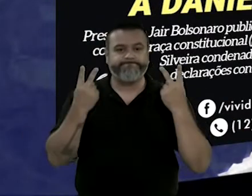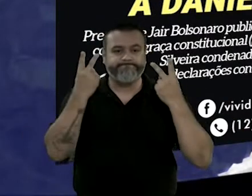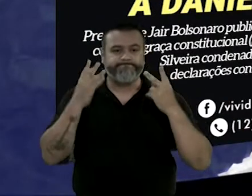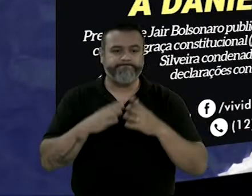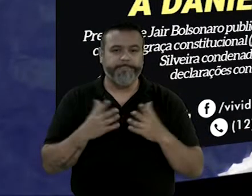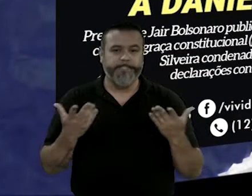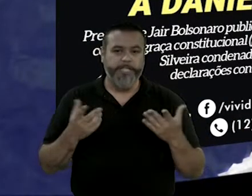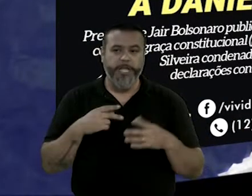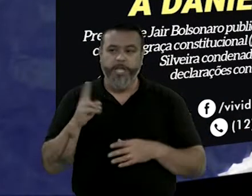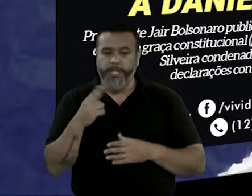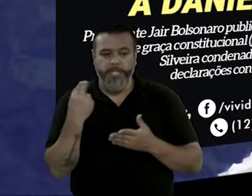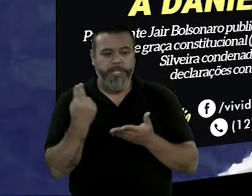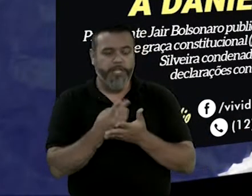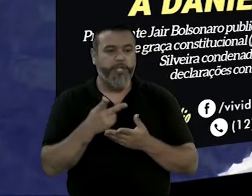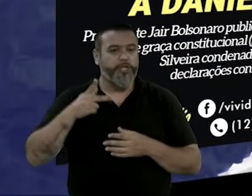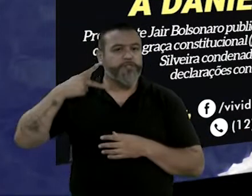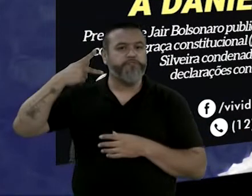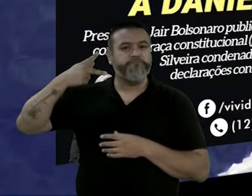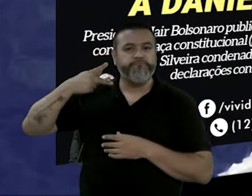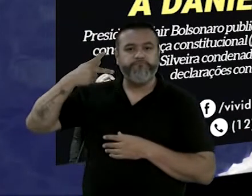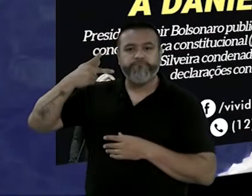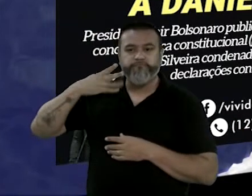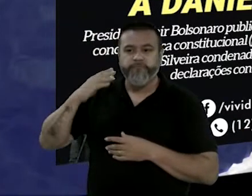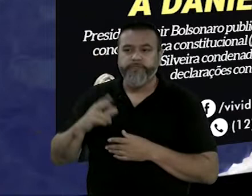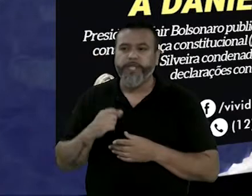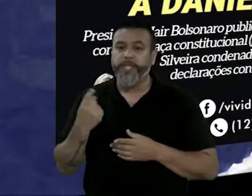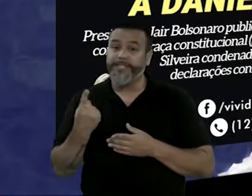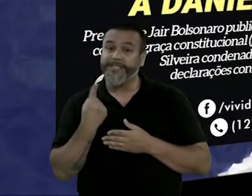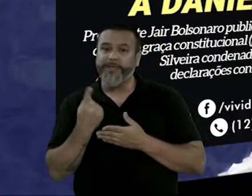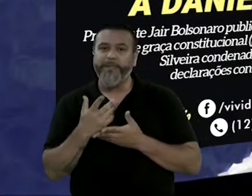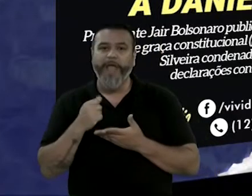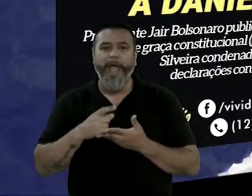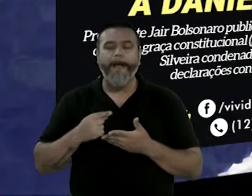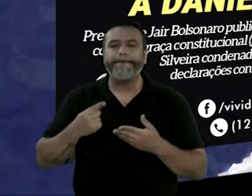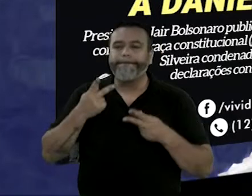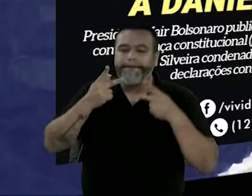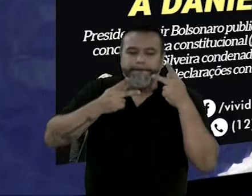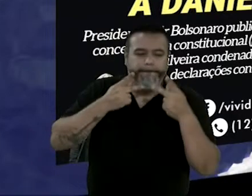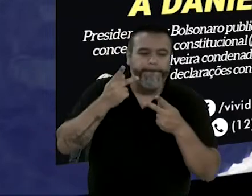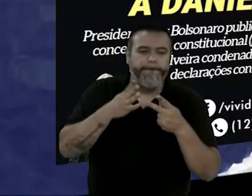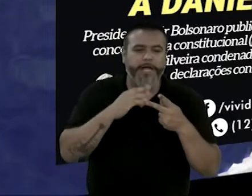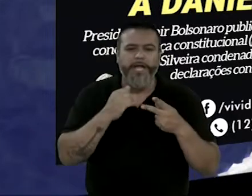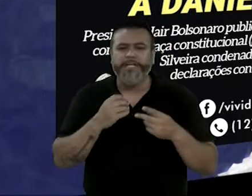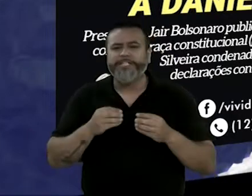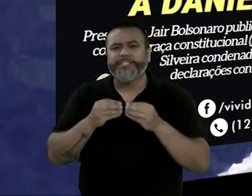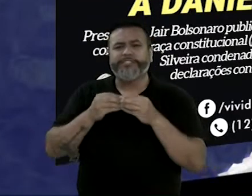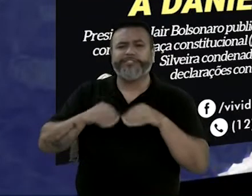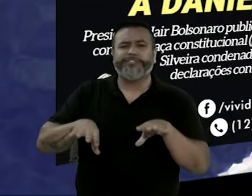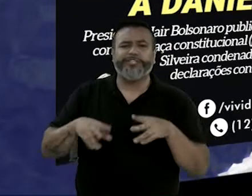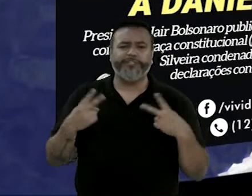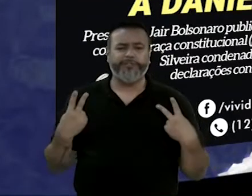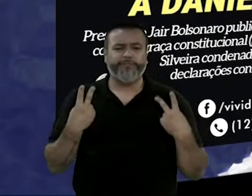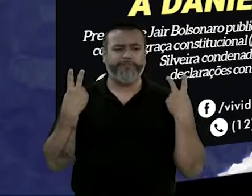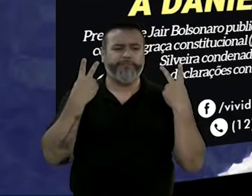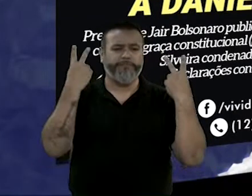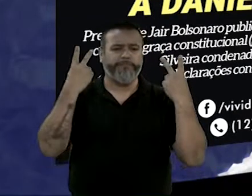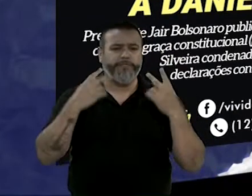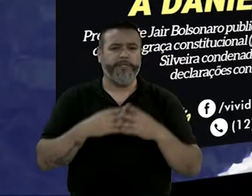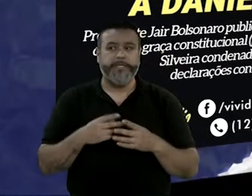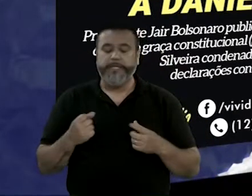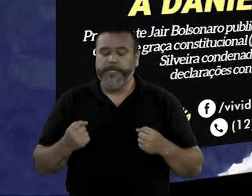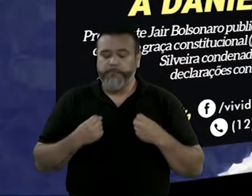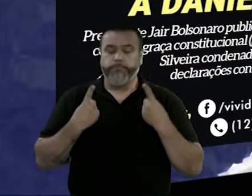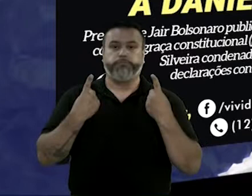parlamentares, nós que temos a imunidade parlamentar na nossa fala, deixou de valer. E isso me